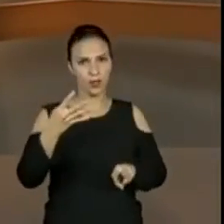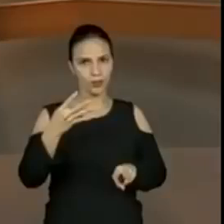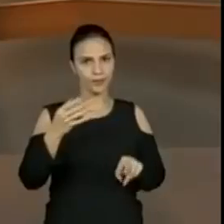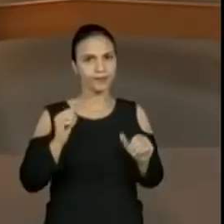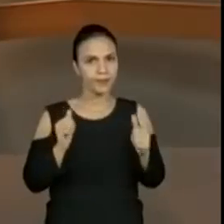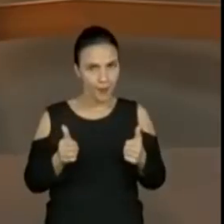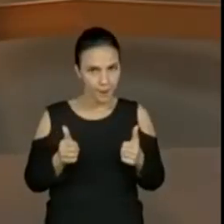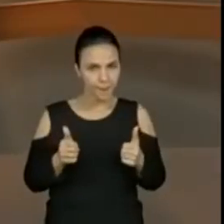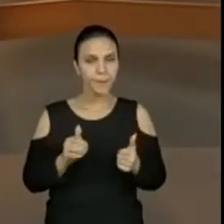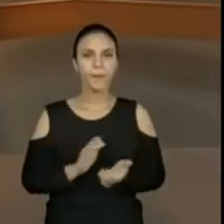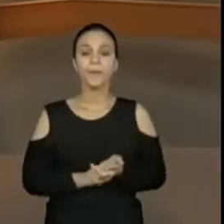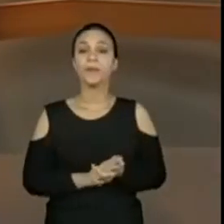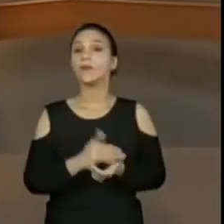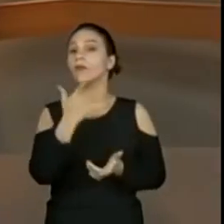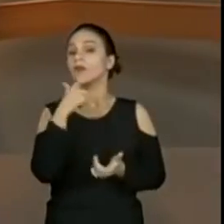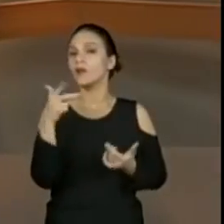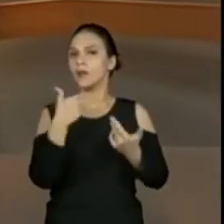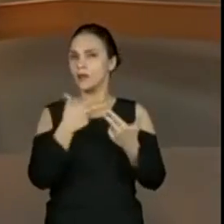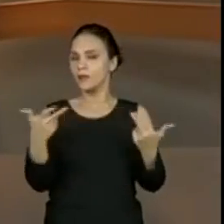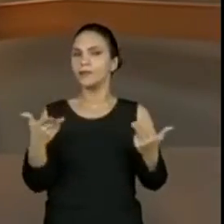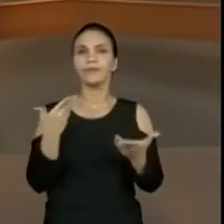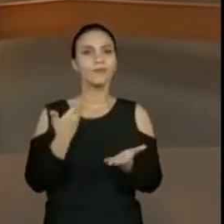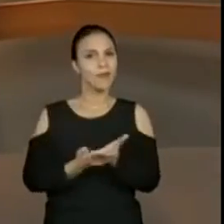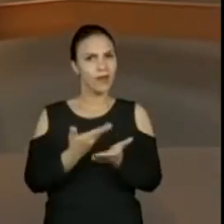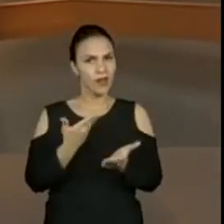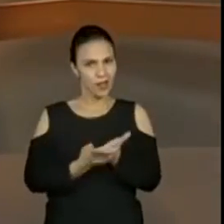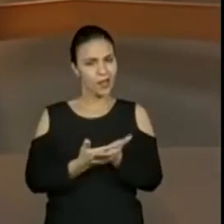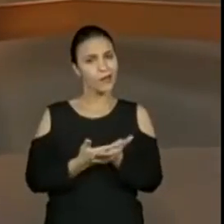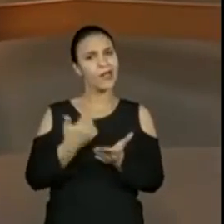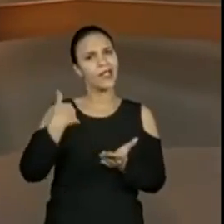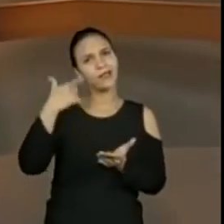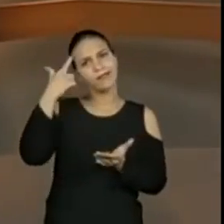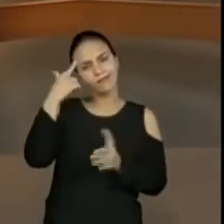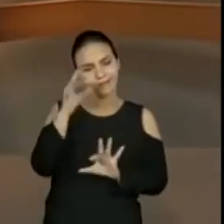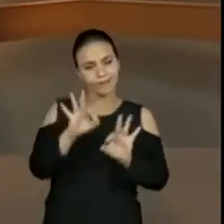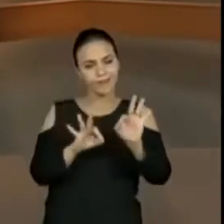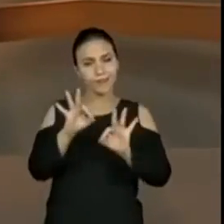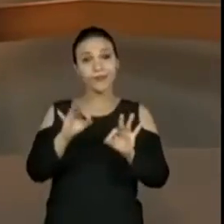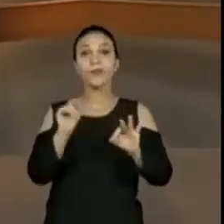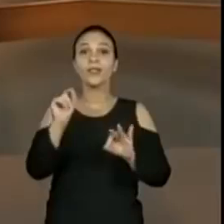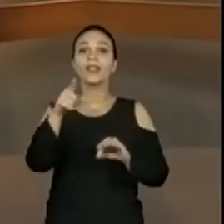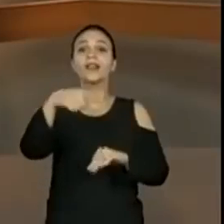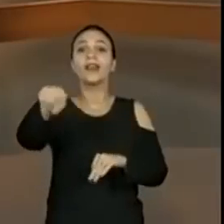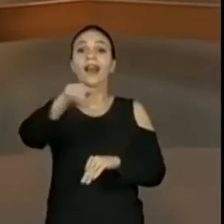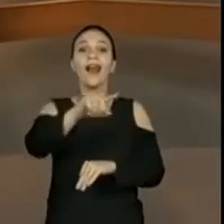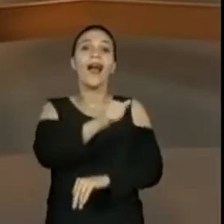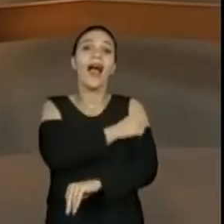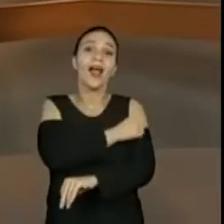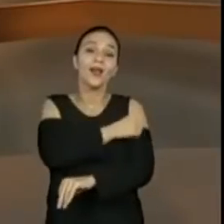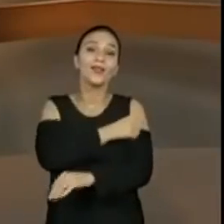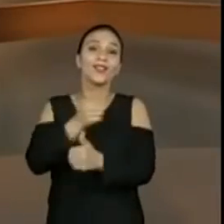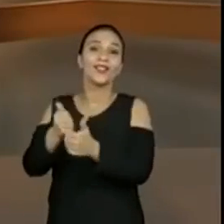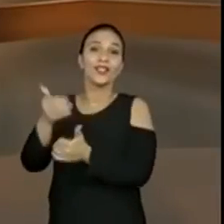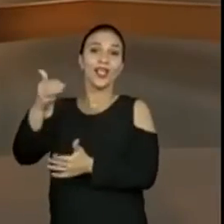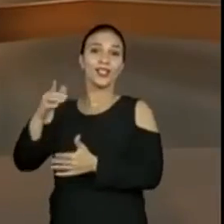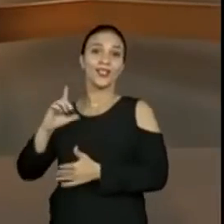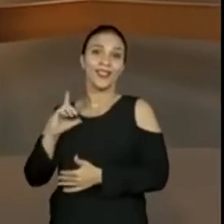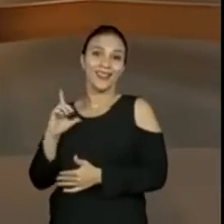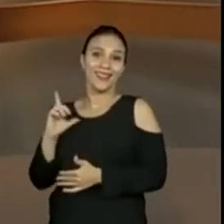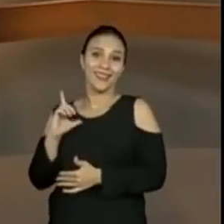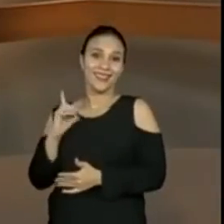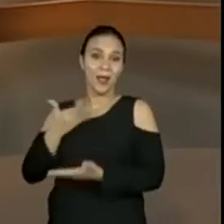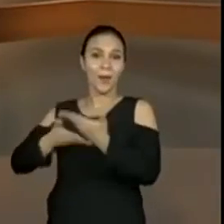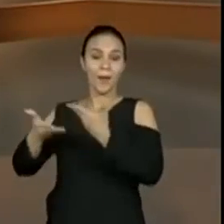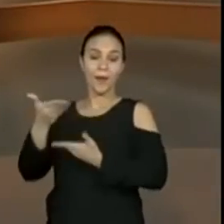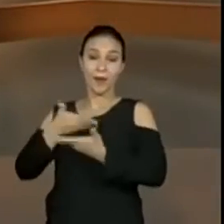ok? Outra coisa, essa aula foi pensada ainda naquele momento onde os nossos alunos estavam aqui no chat. Então